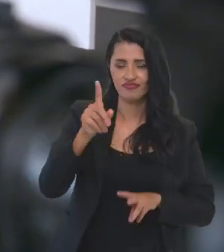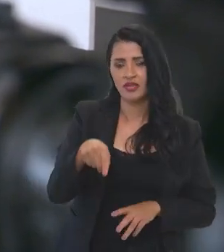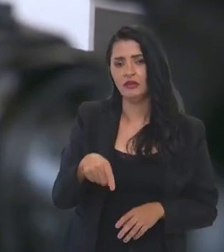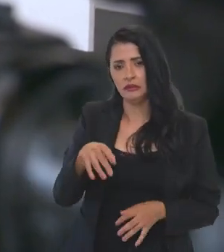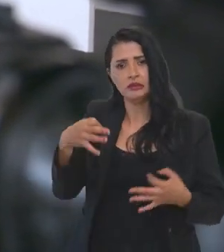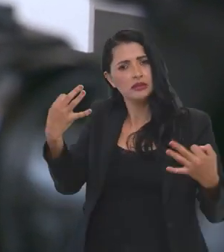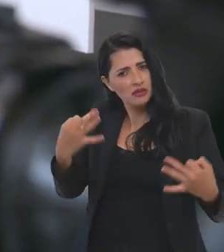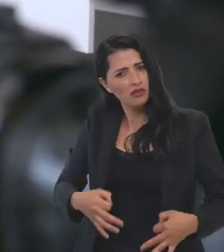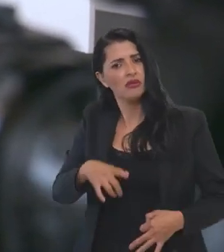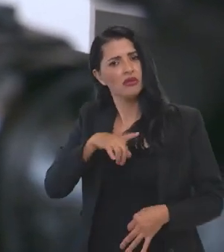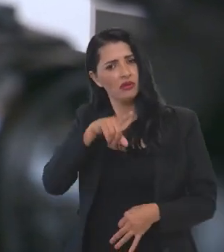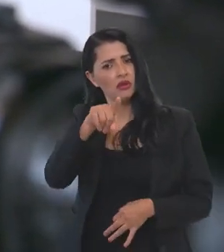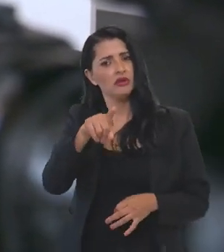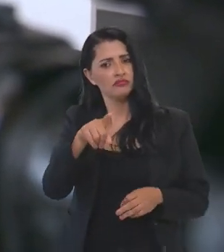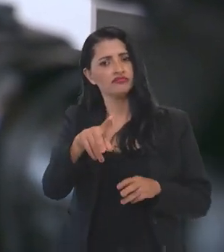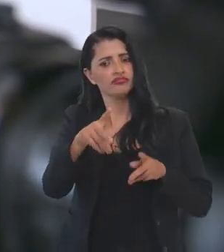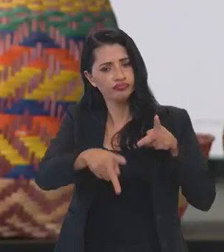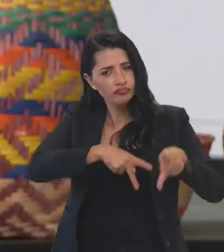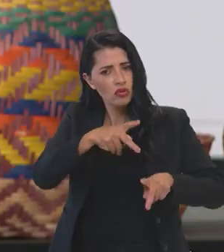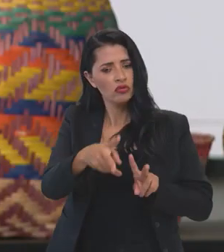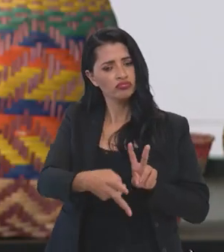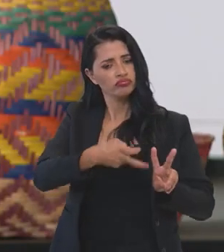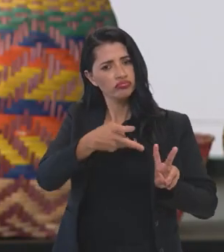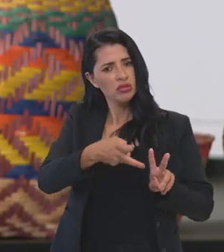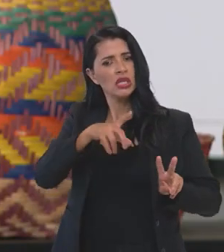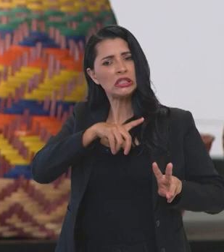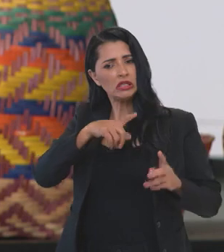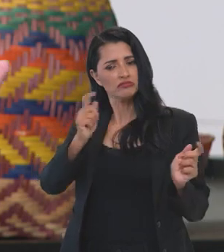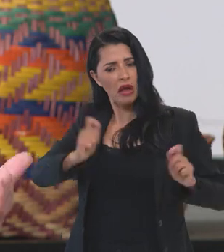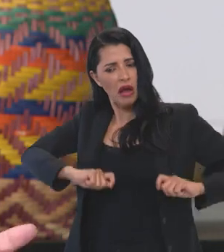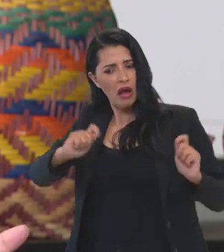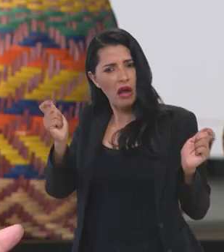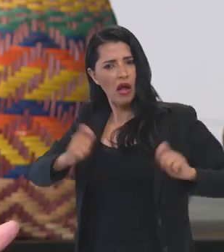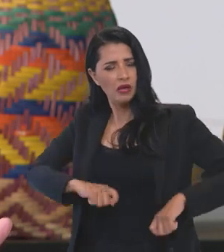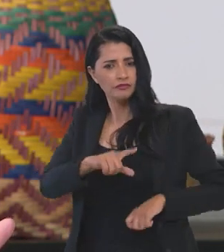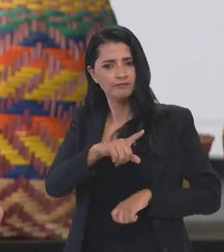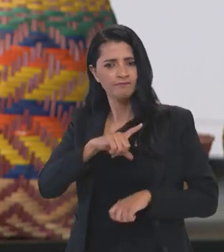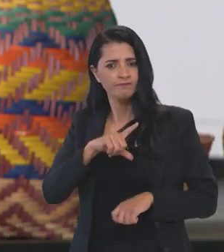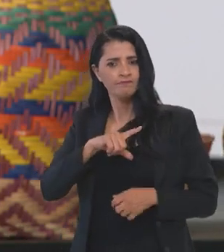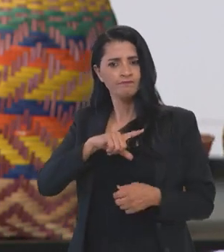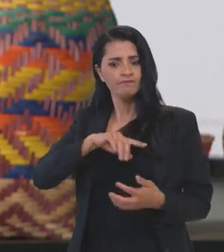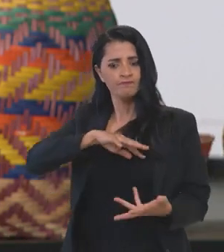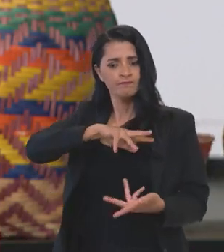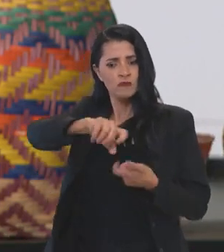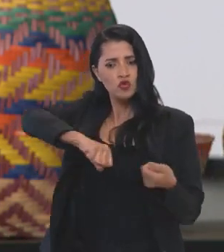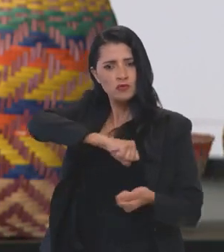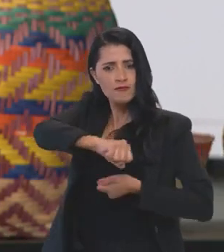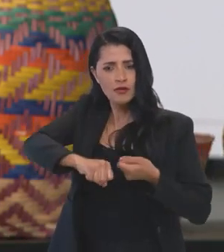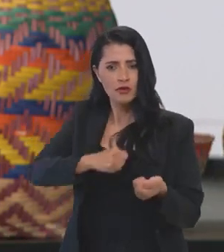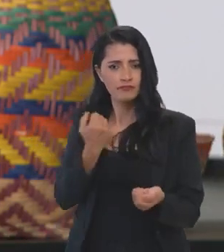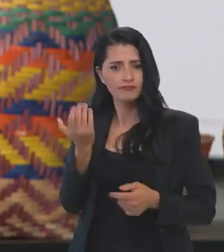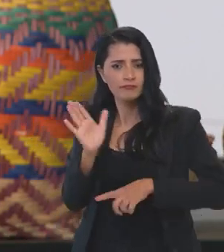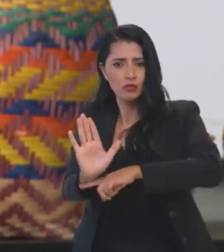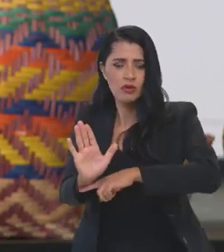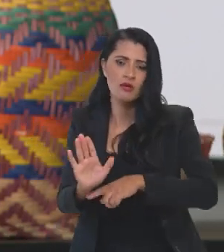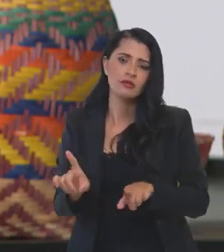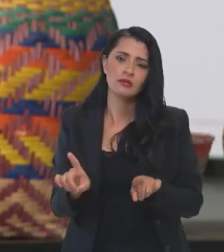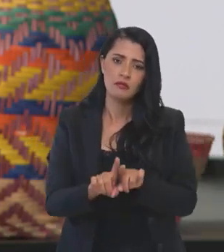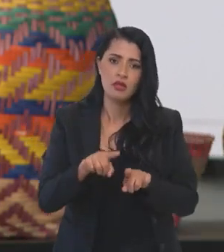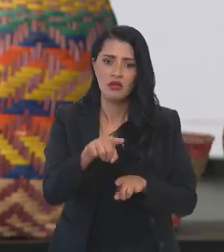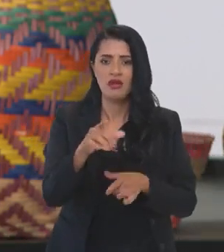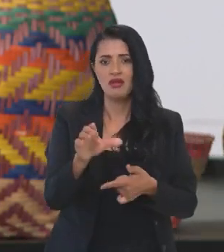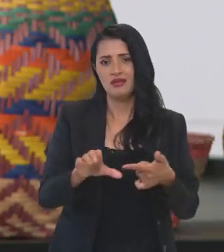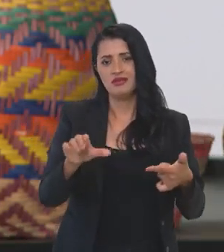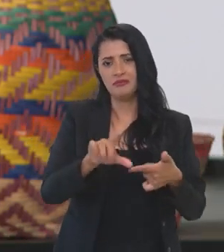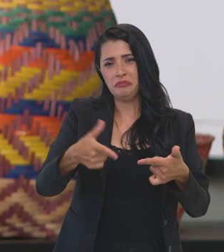certeza. Os povos indígenas têm uma capacidade de mostrar umas formas mais sustentáveis para contribuir,